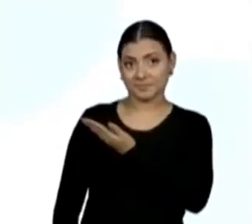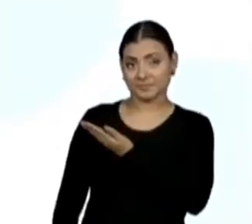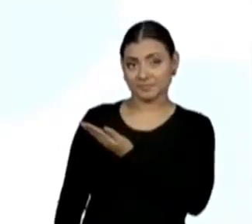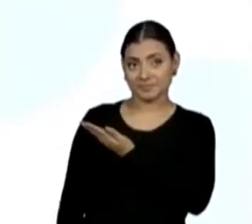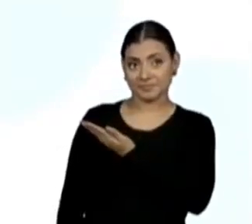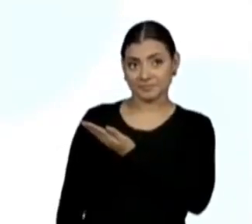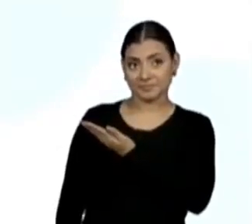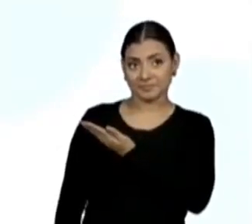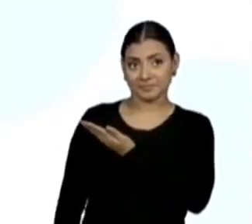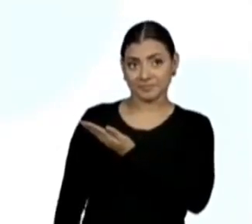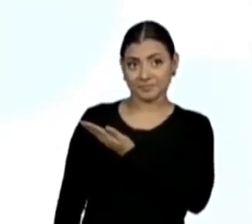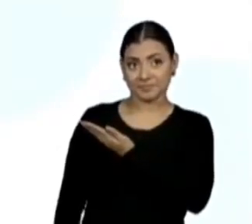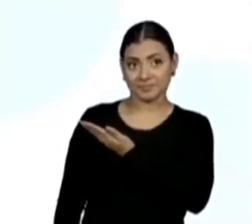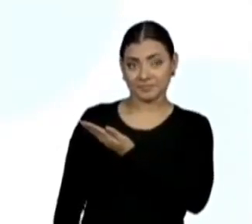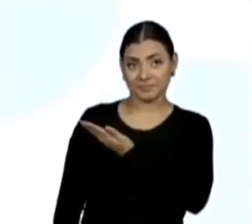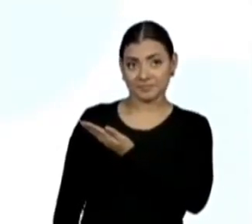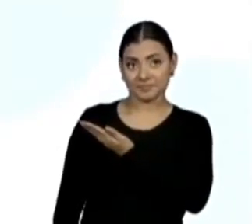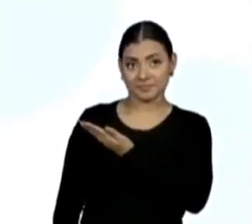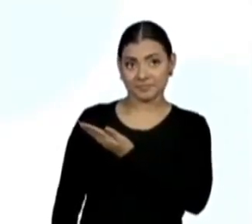mais um quadrado.